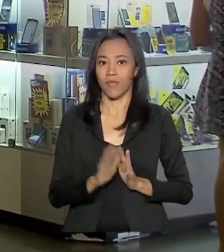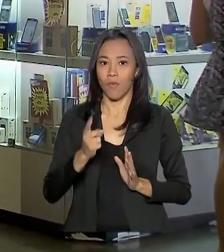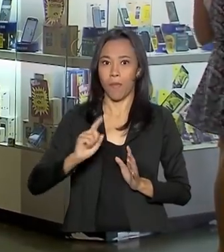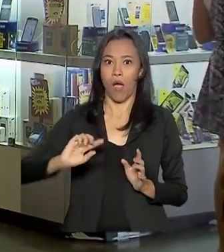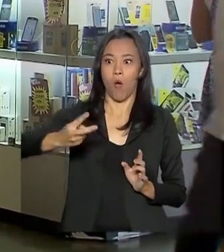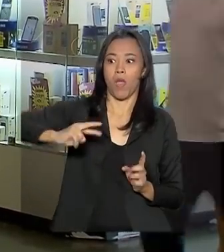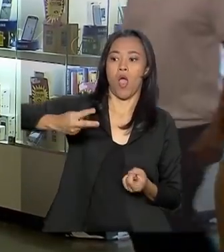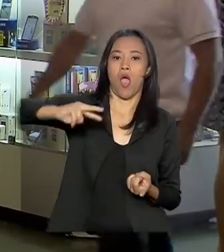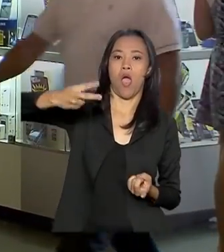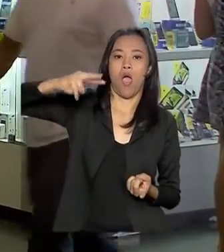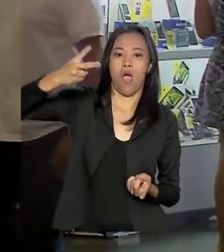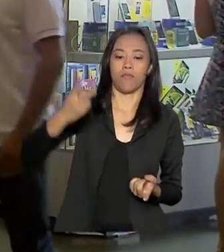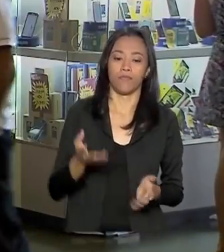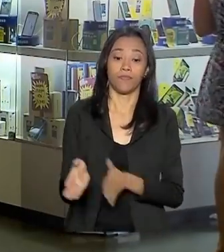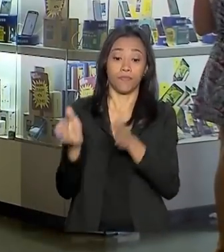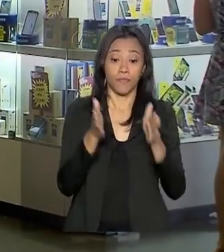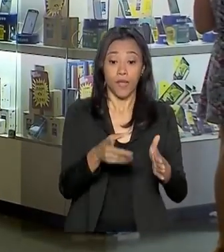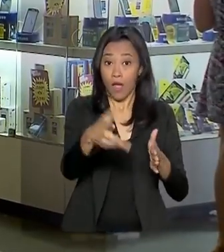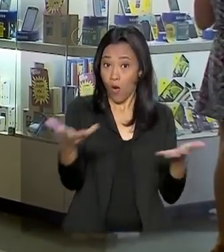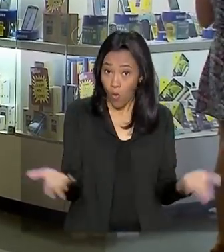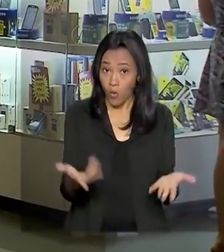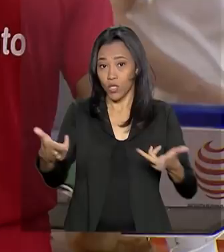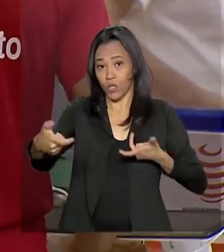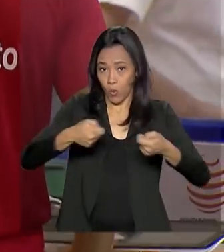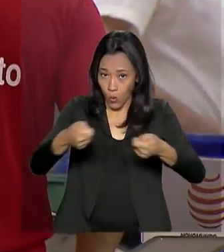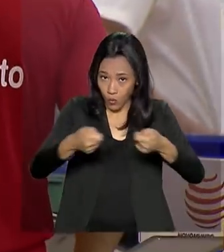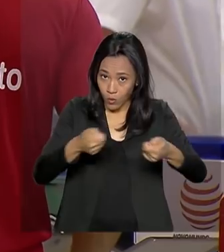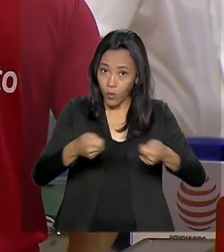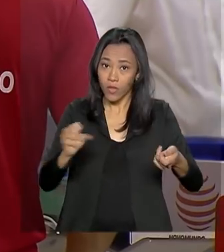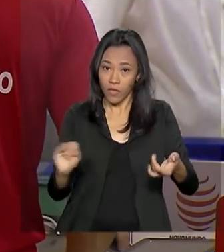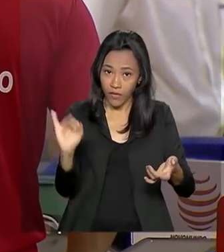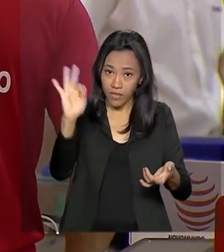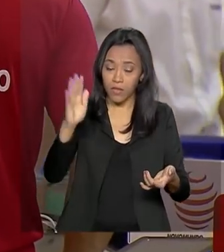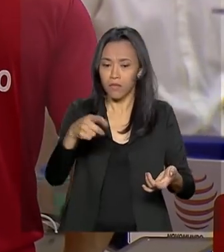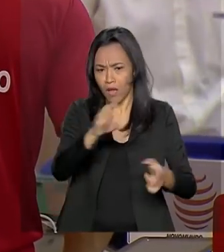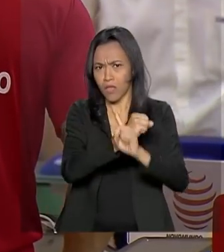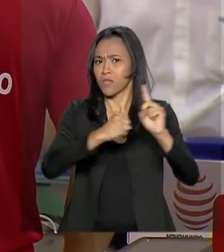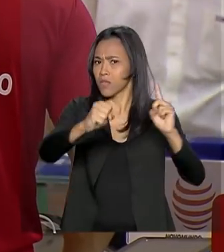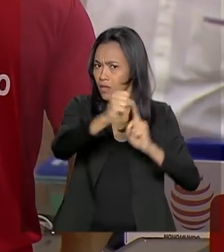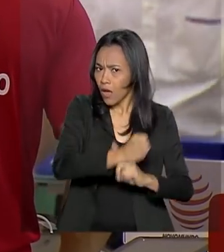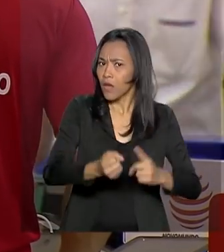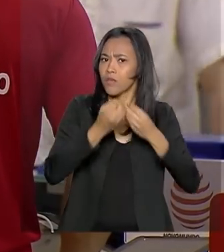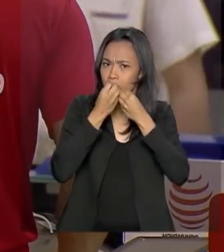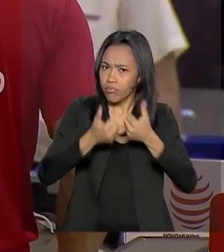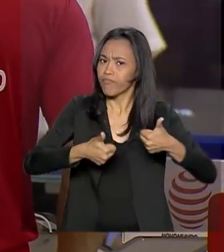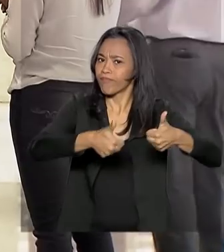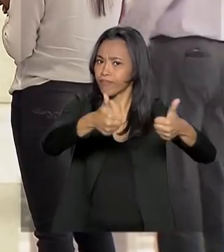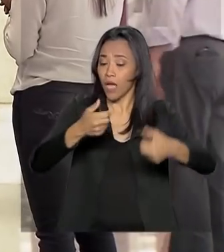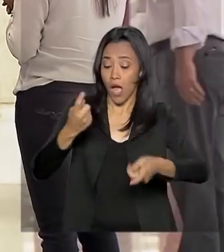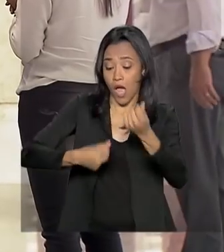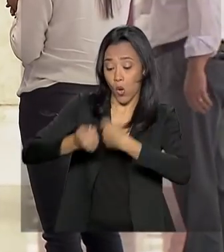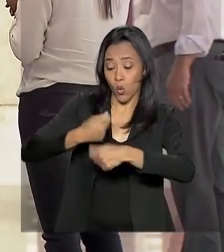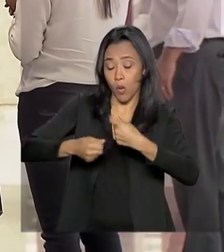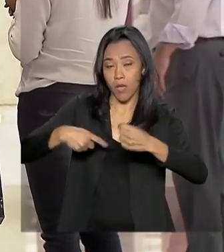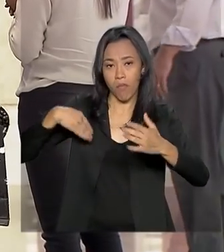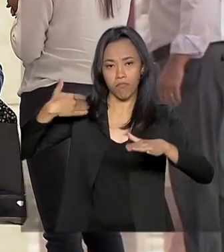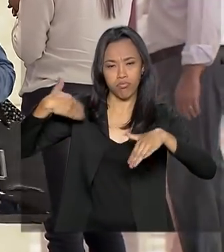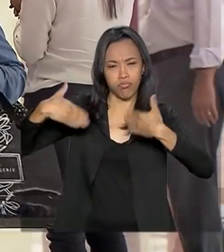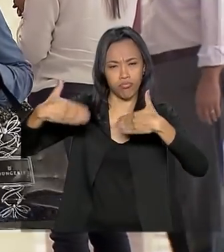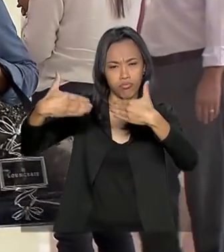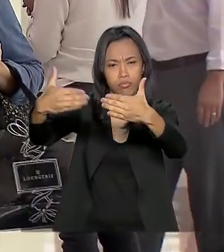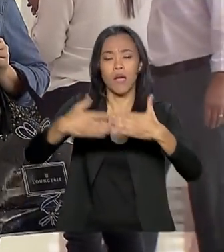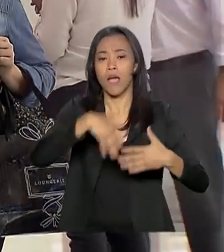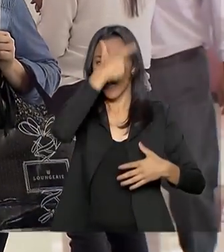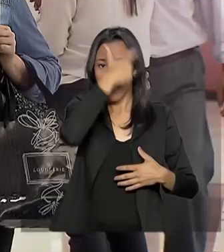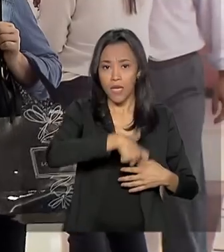Com a inflação estável, baixa e previsível, a sociedade tem benefícios. A economia cresce e as pessoas podem